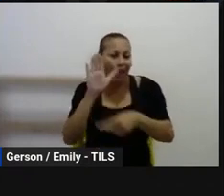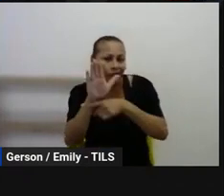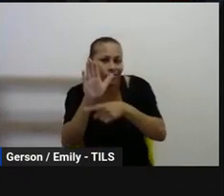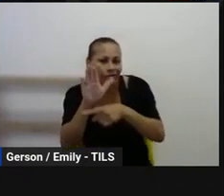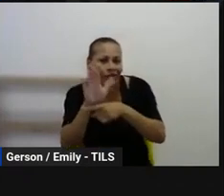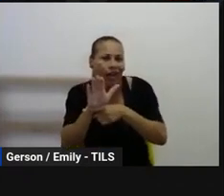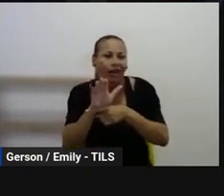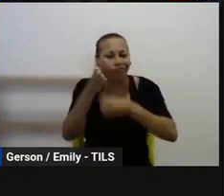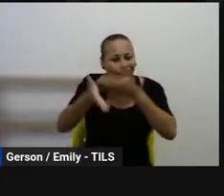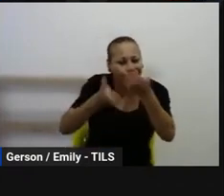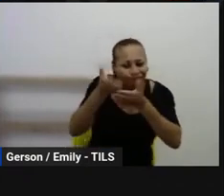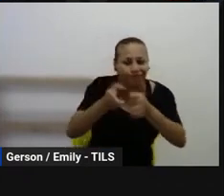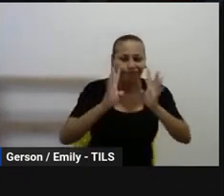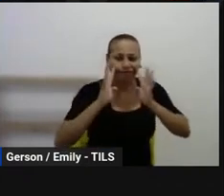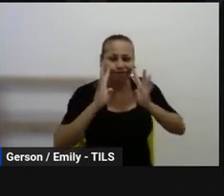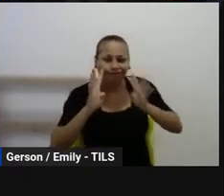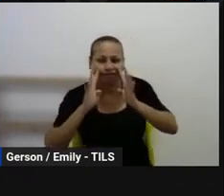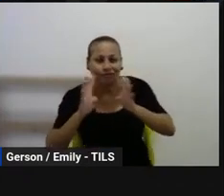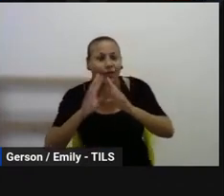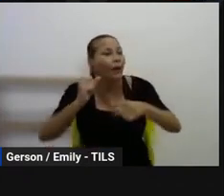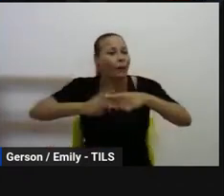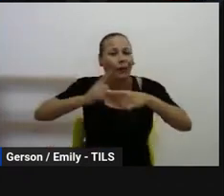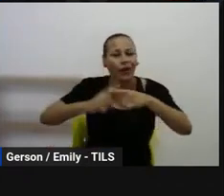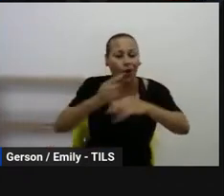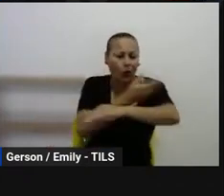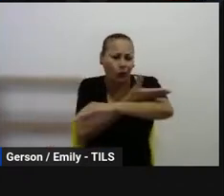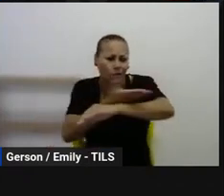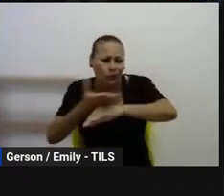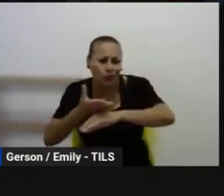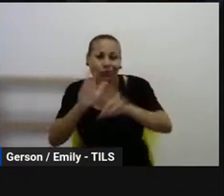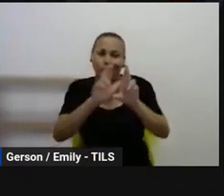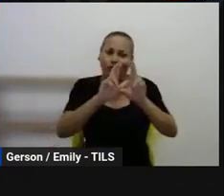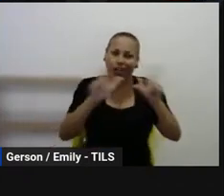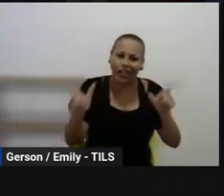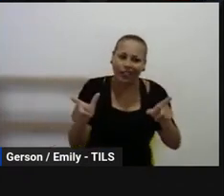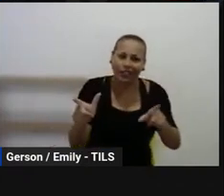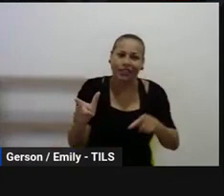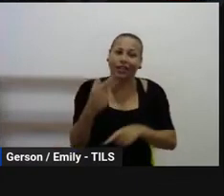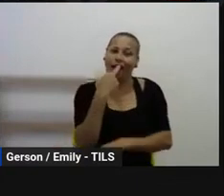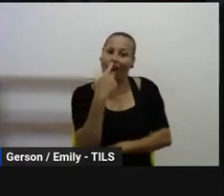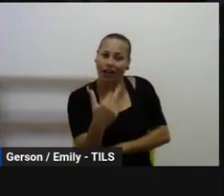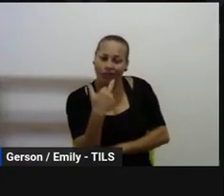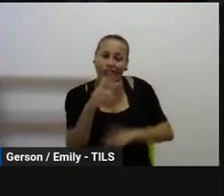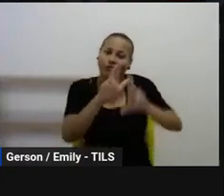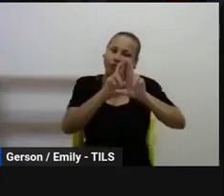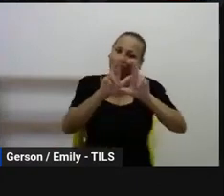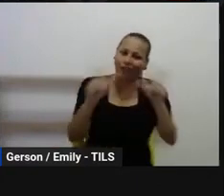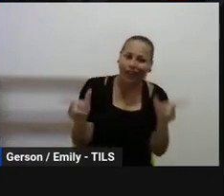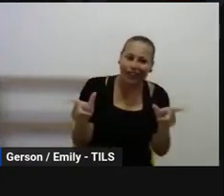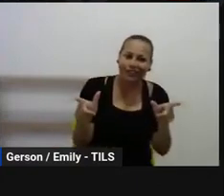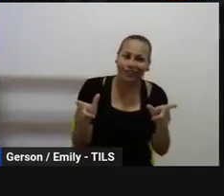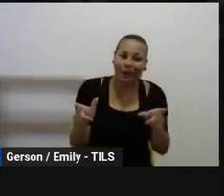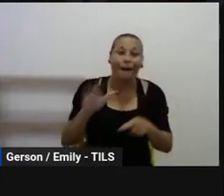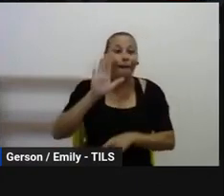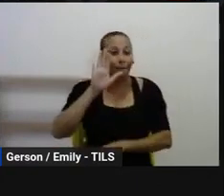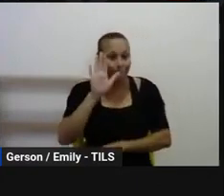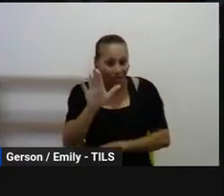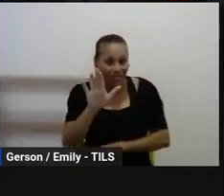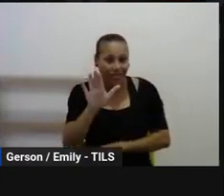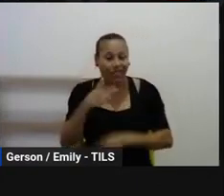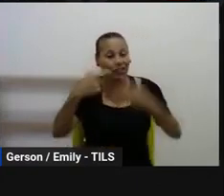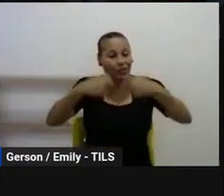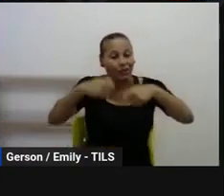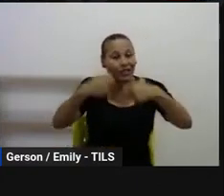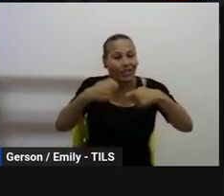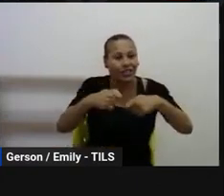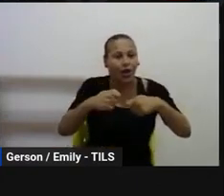questão da tradição, os costumes, e também se é um indivíduo que vive em situações de vulnerabilidade, a gente já vai